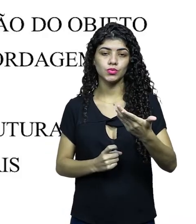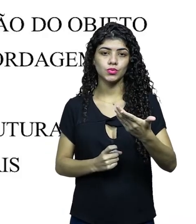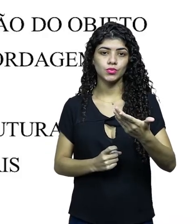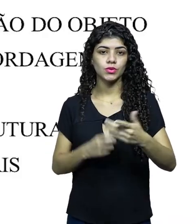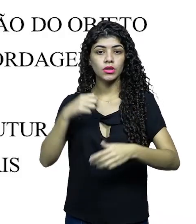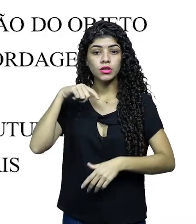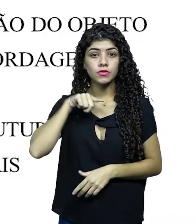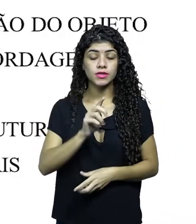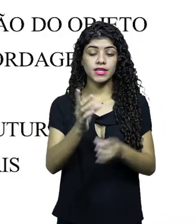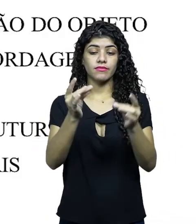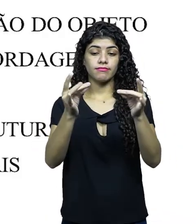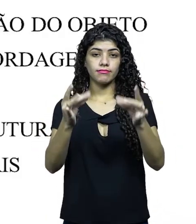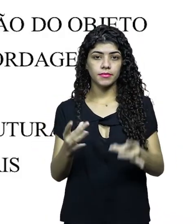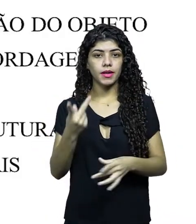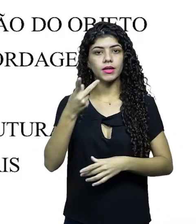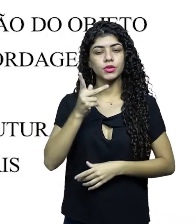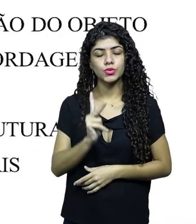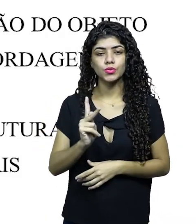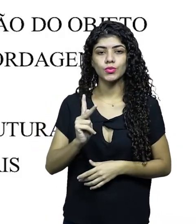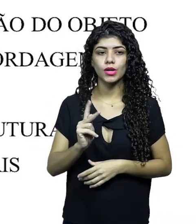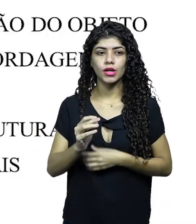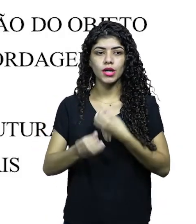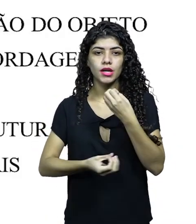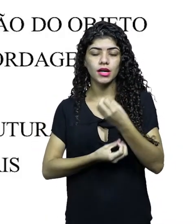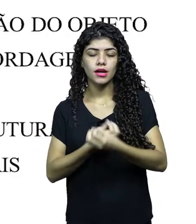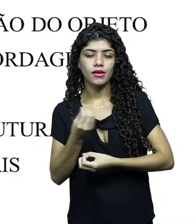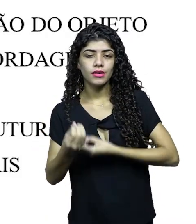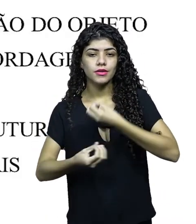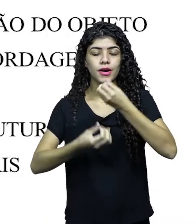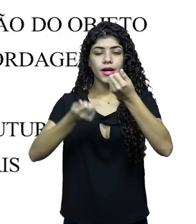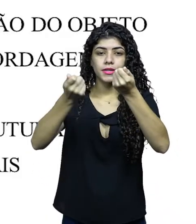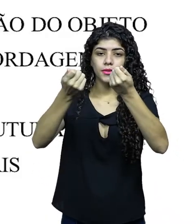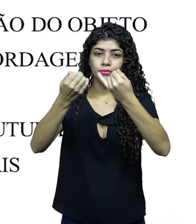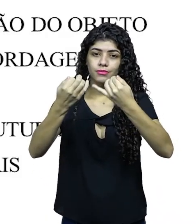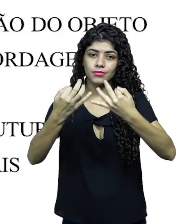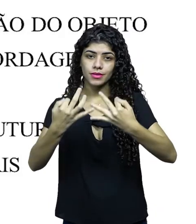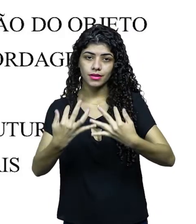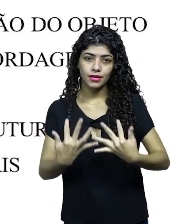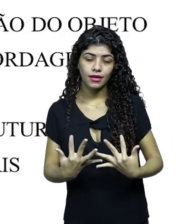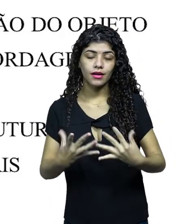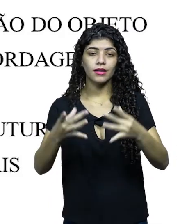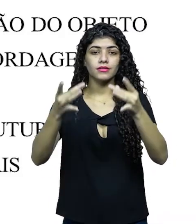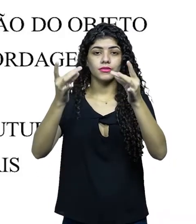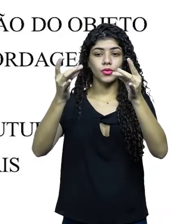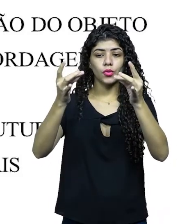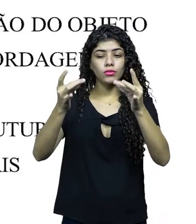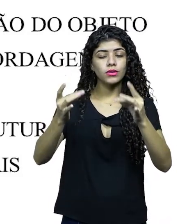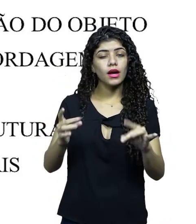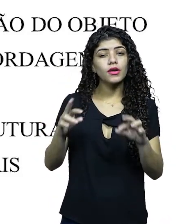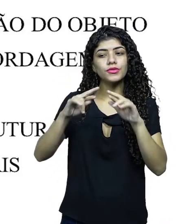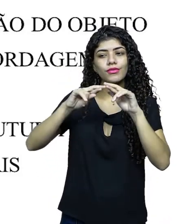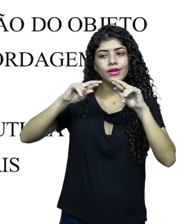esse primeiro texto, que é o texto onde você vai explicar a sua obra, apontar as